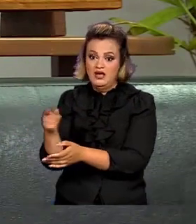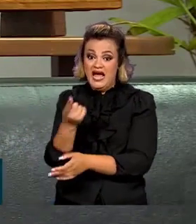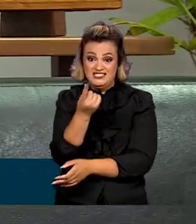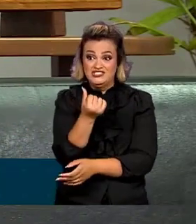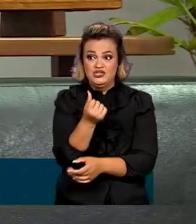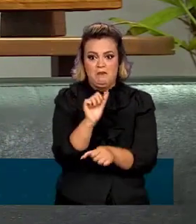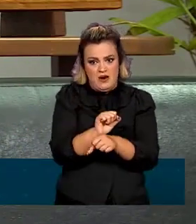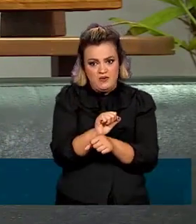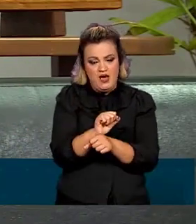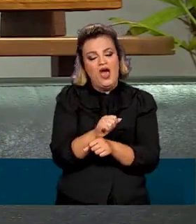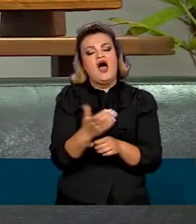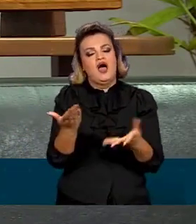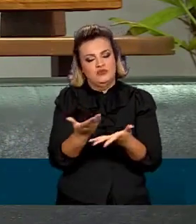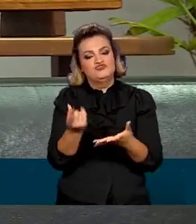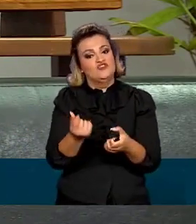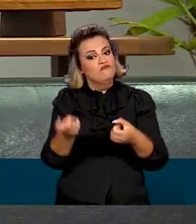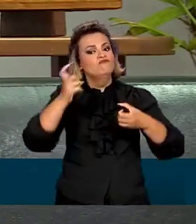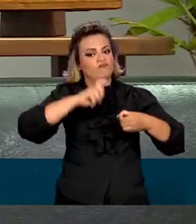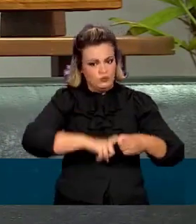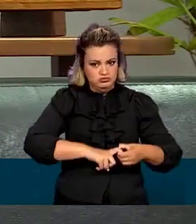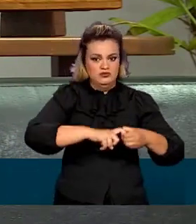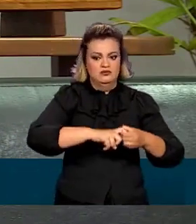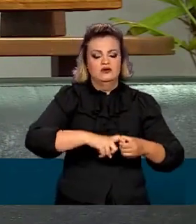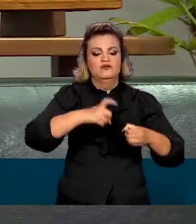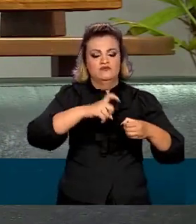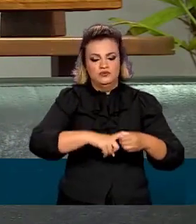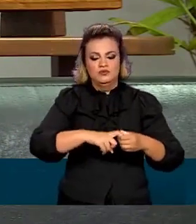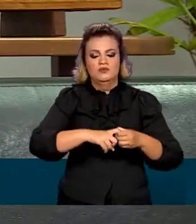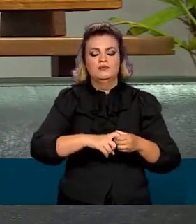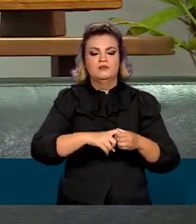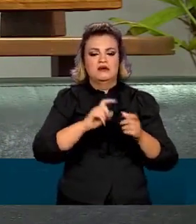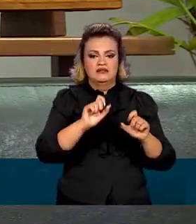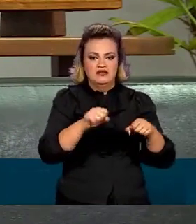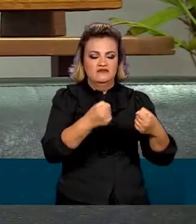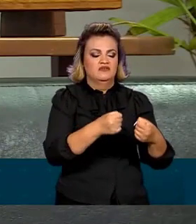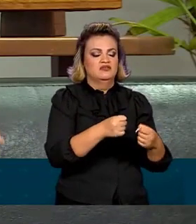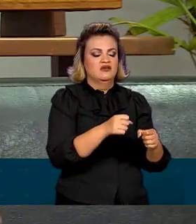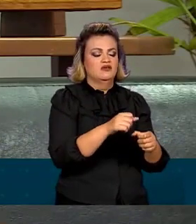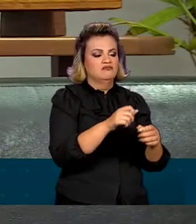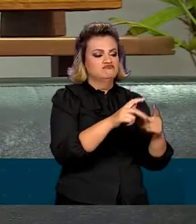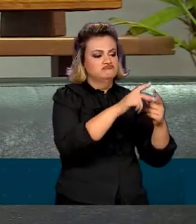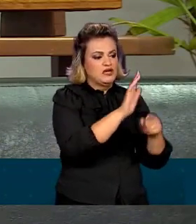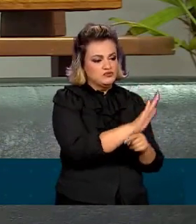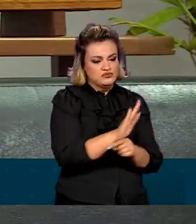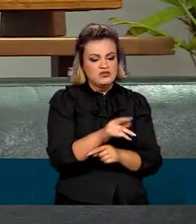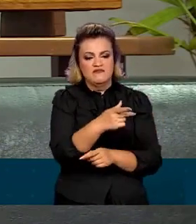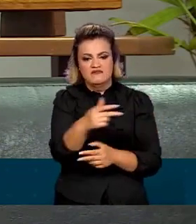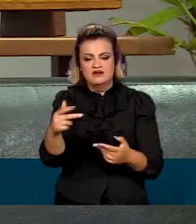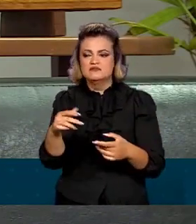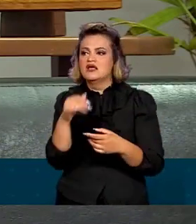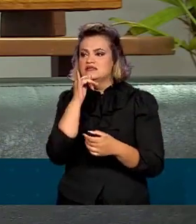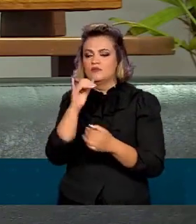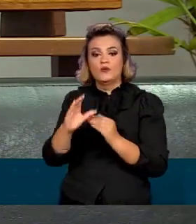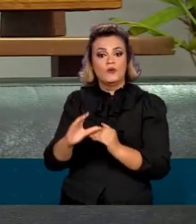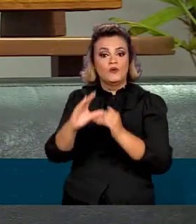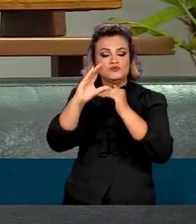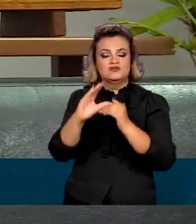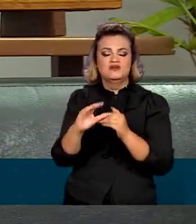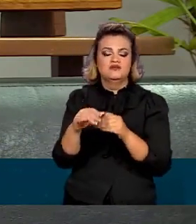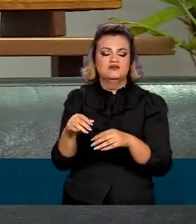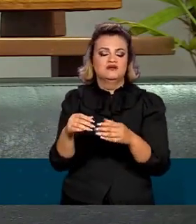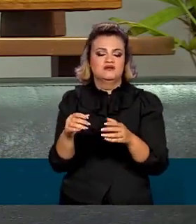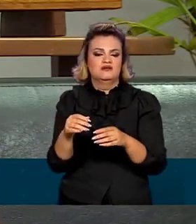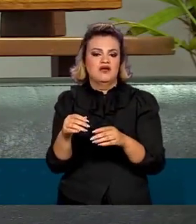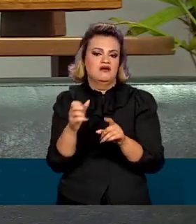retoma com as atribuições que ele tinha anteriormente, com o Conselho, que tem a participação da sociedade,